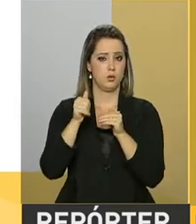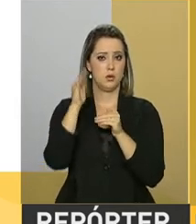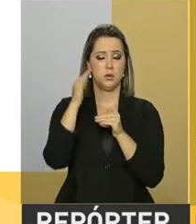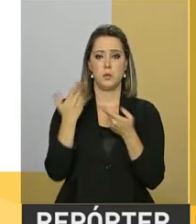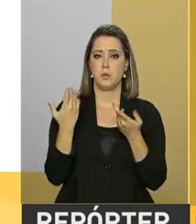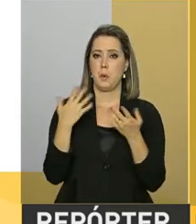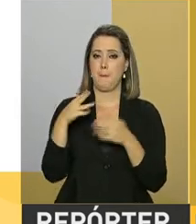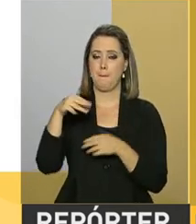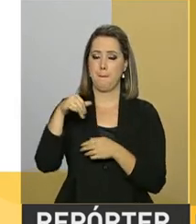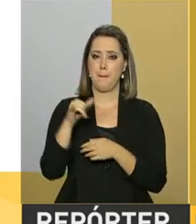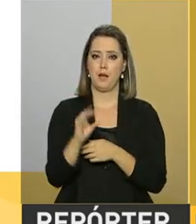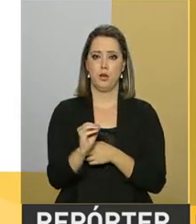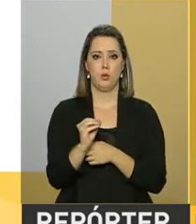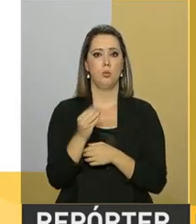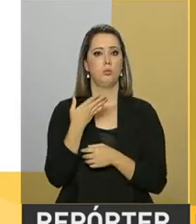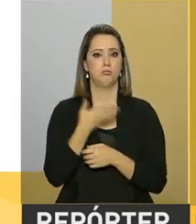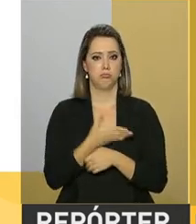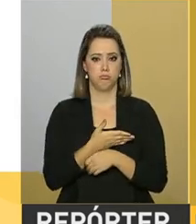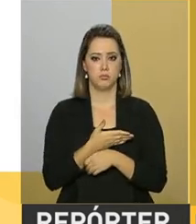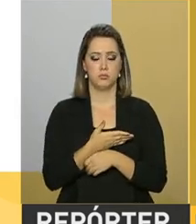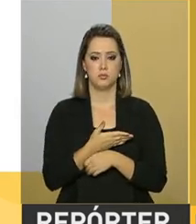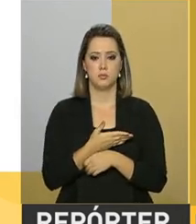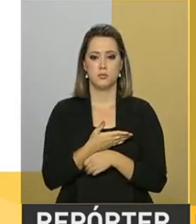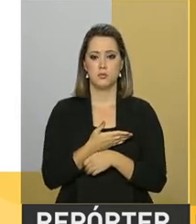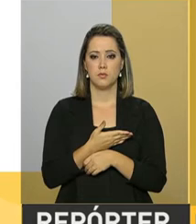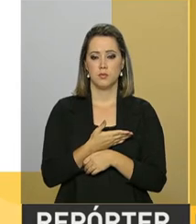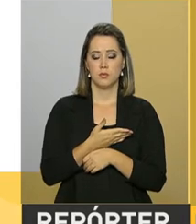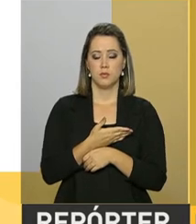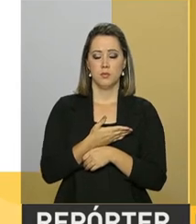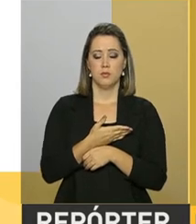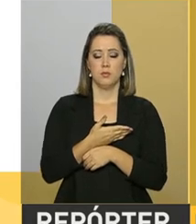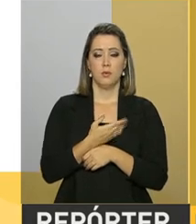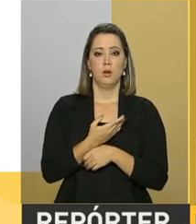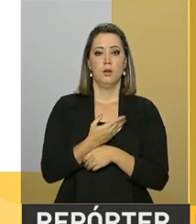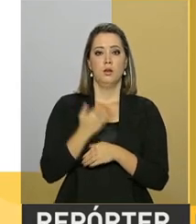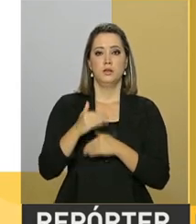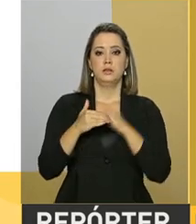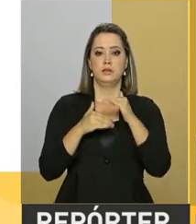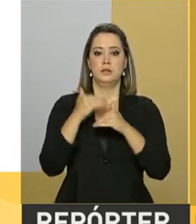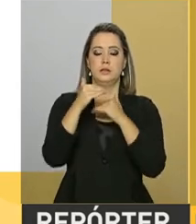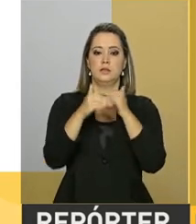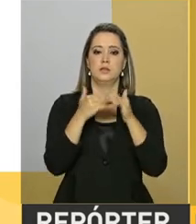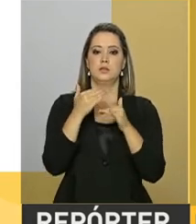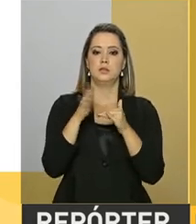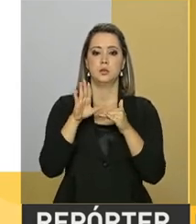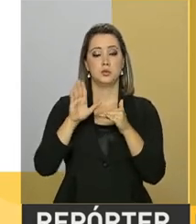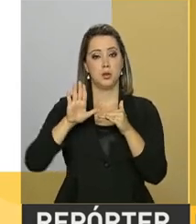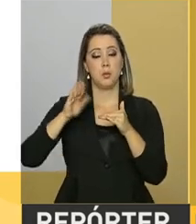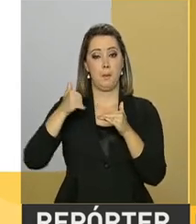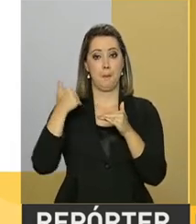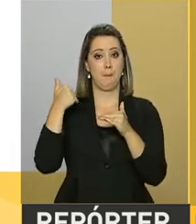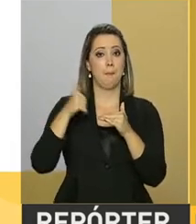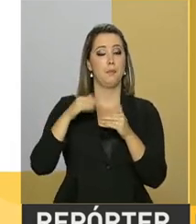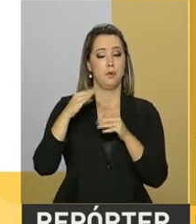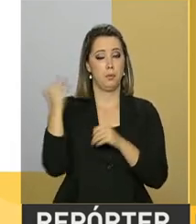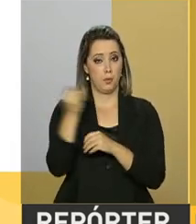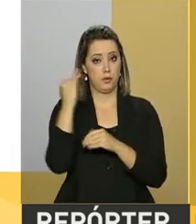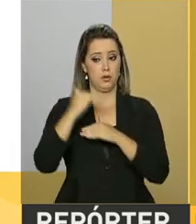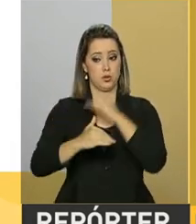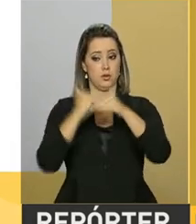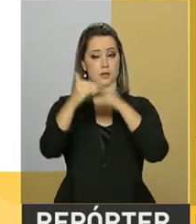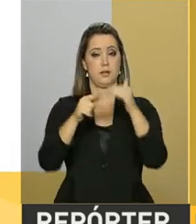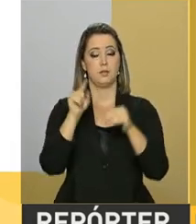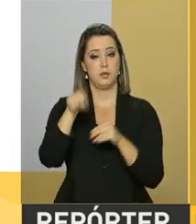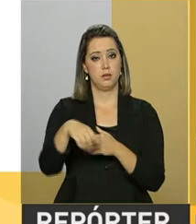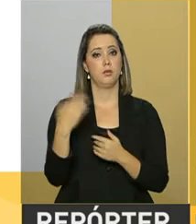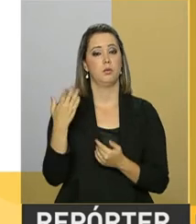investimento no mês de maio, um crescimento mensal no mês de maio sobre abril substancial. Então, o